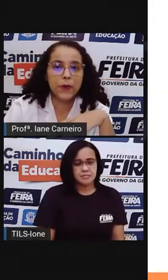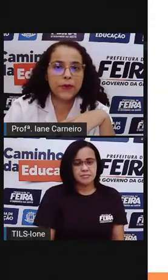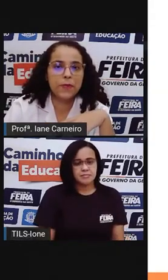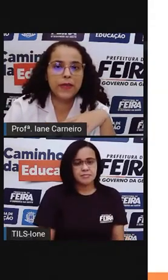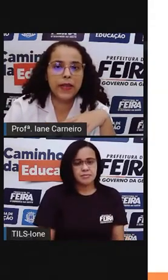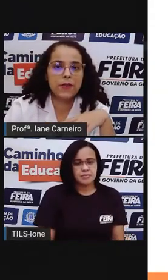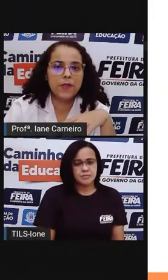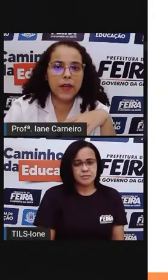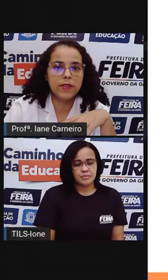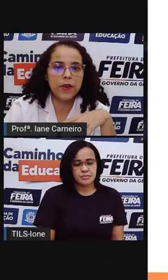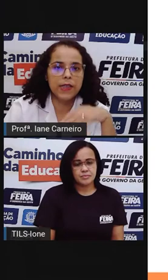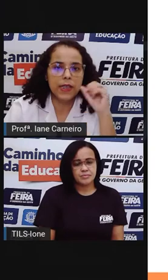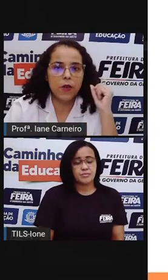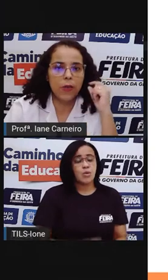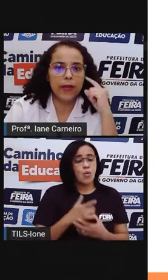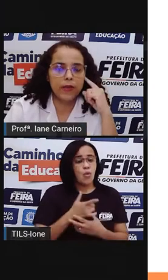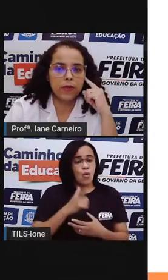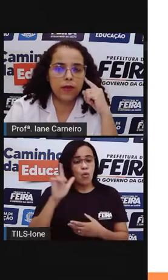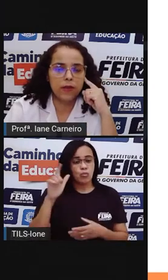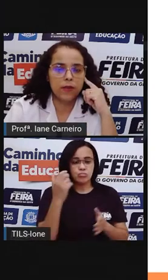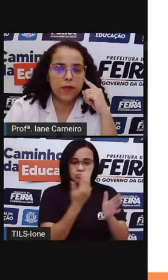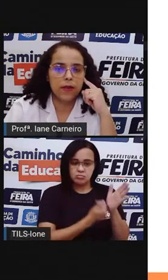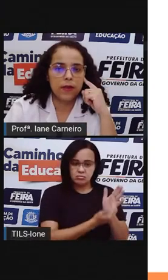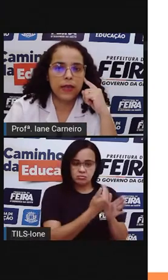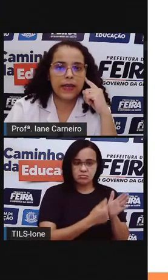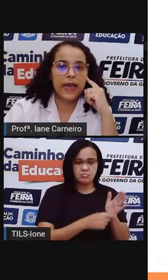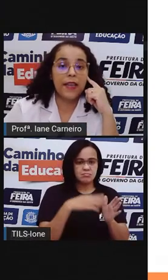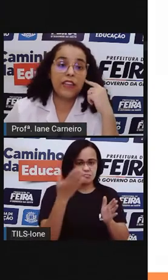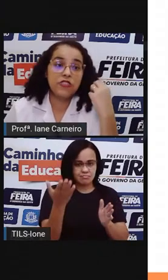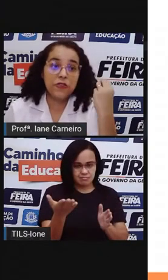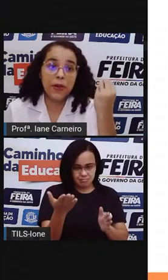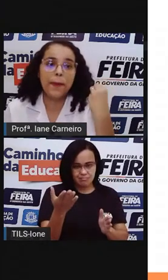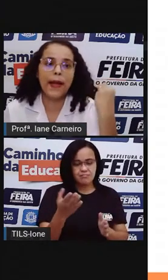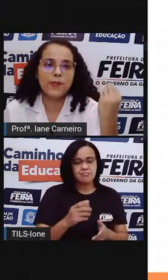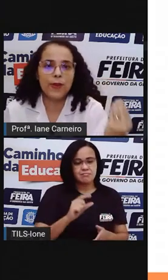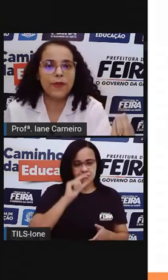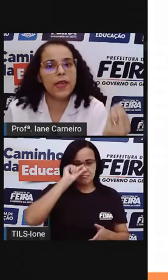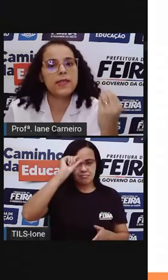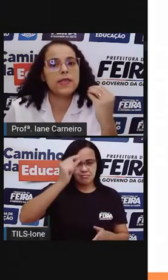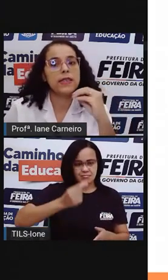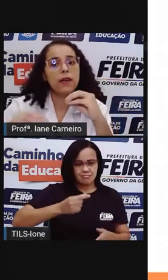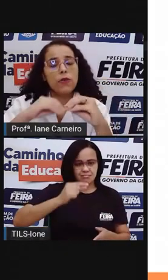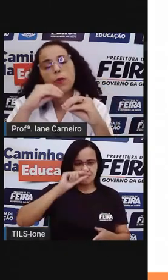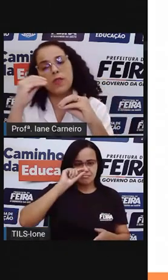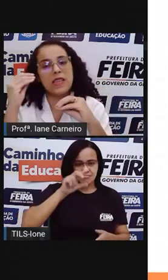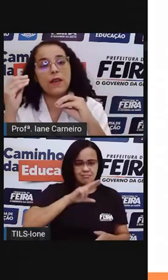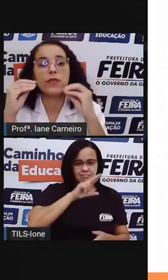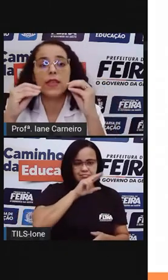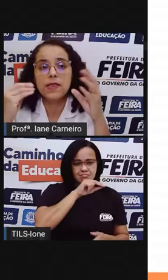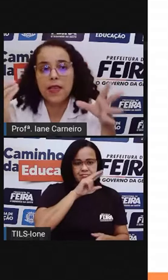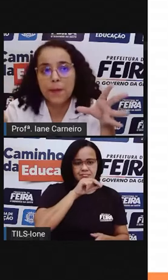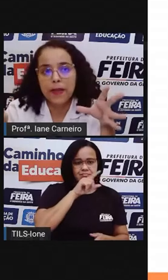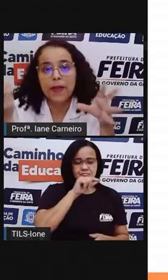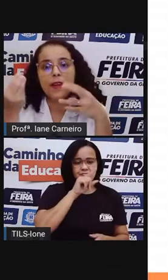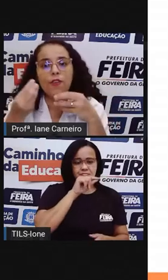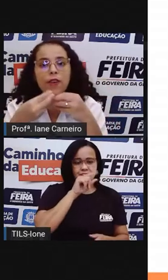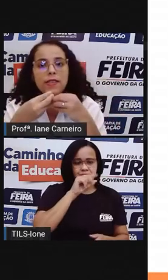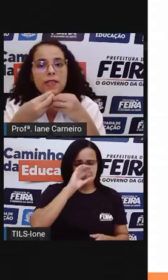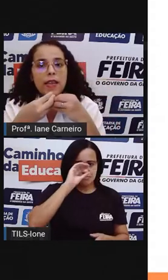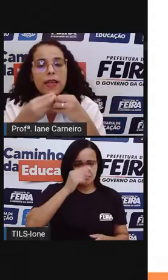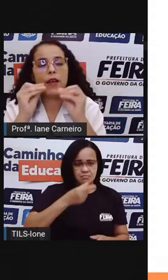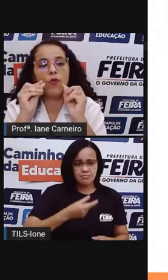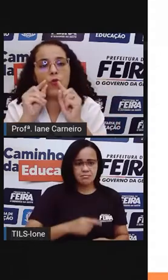trouxe aqui outros modelos. Olha só esse aqui, como é lindo, ó. E aí, a gente vê mais uma vez que o mosaico nem sempre